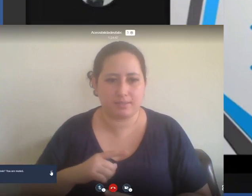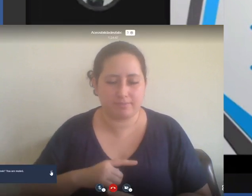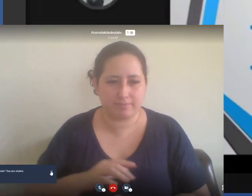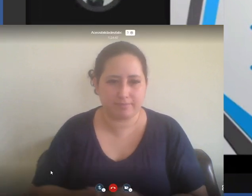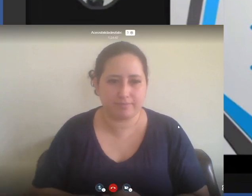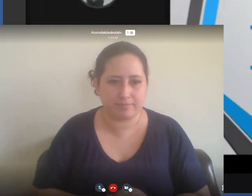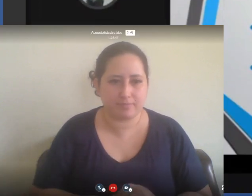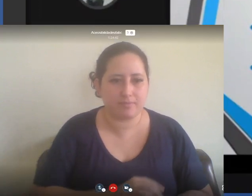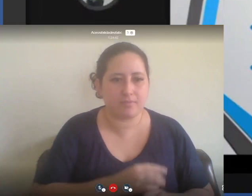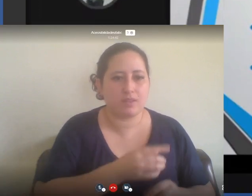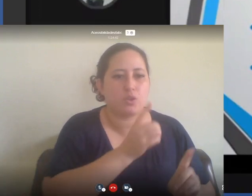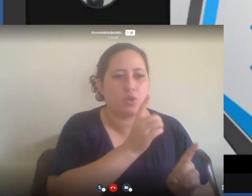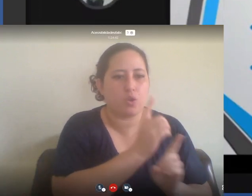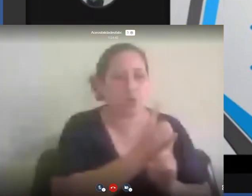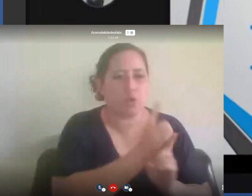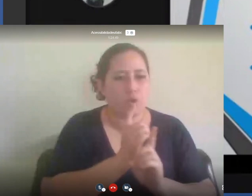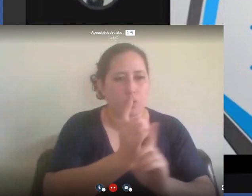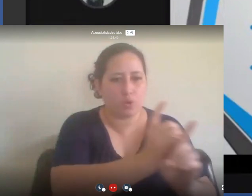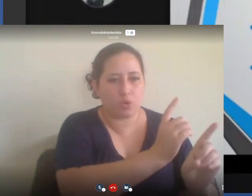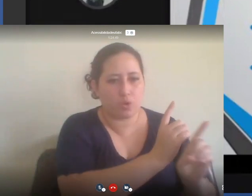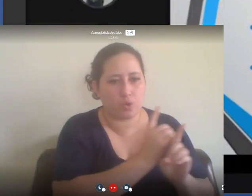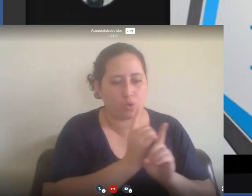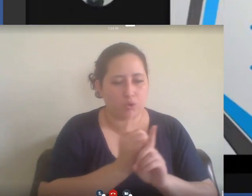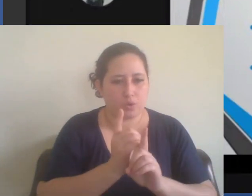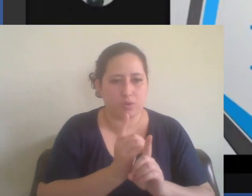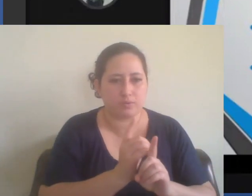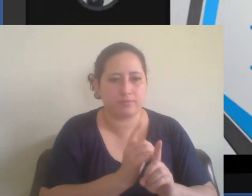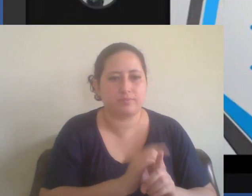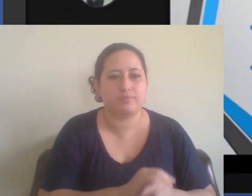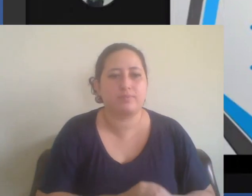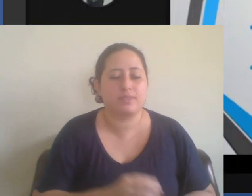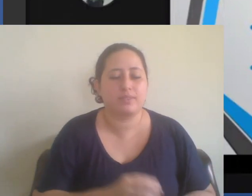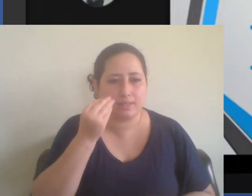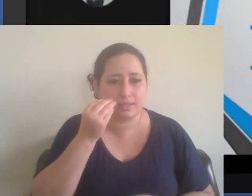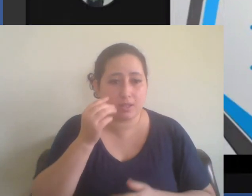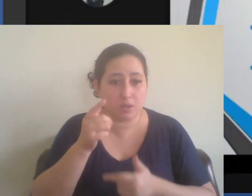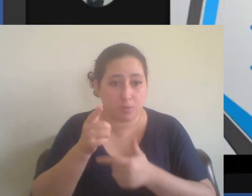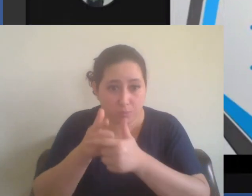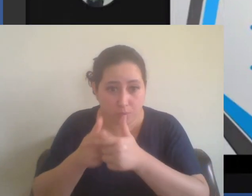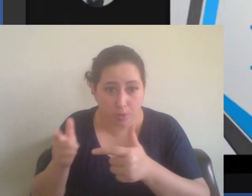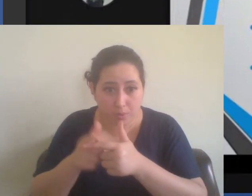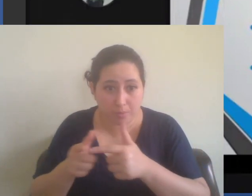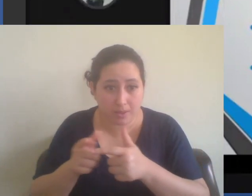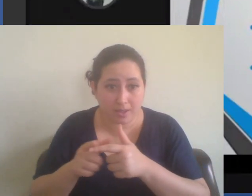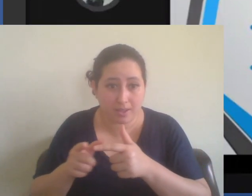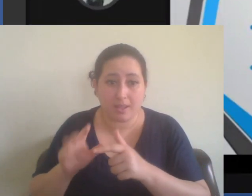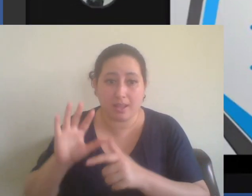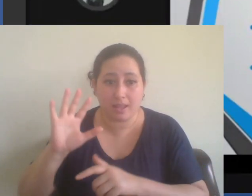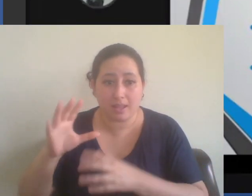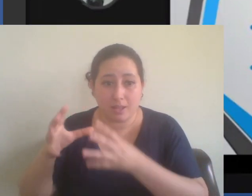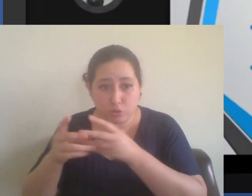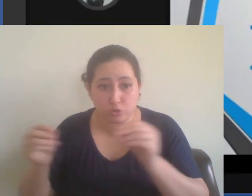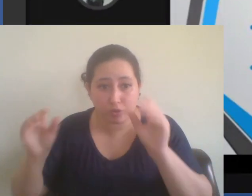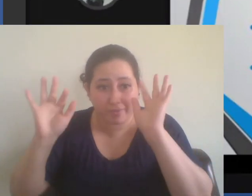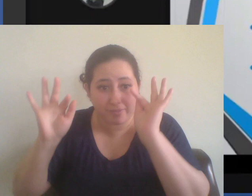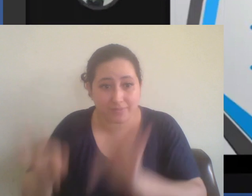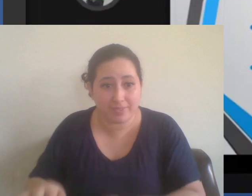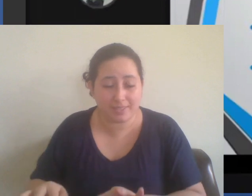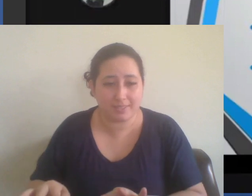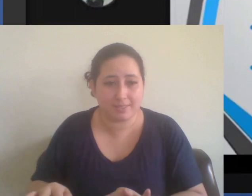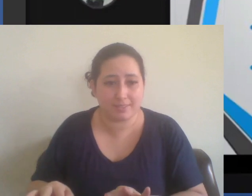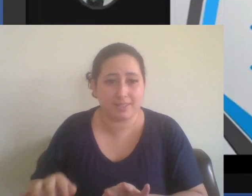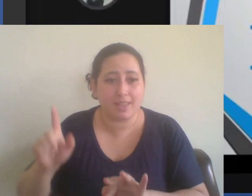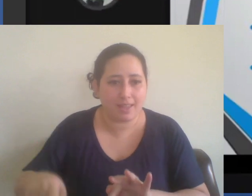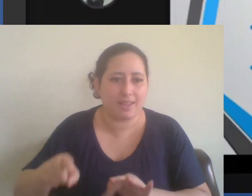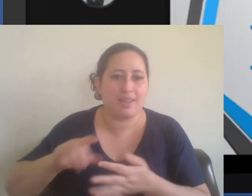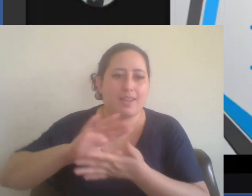daquilo que chamamos como solução final que seria a eliminação